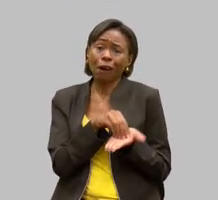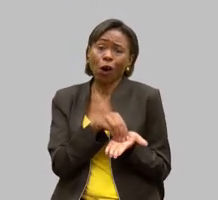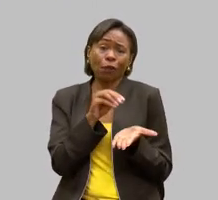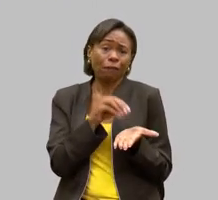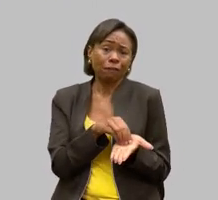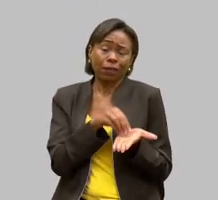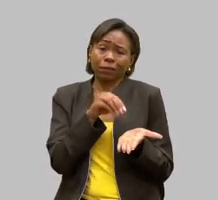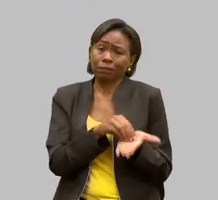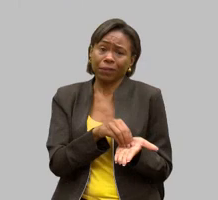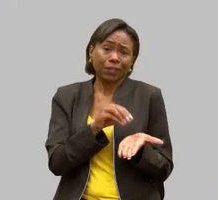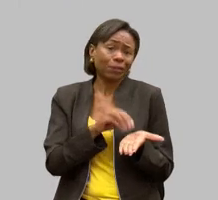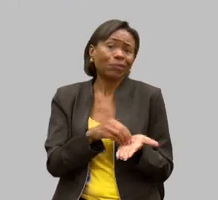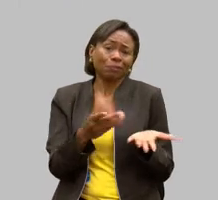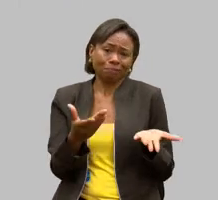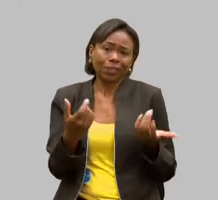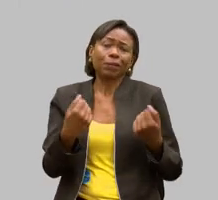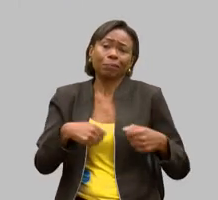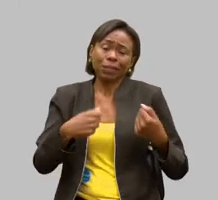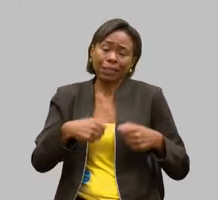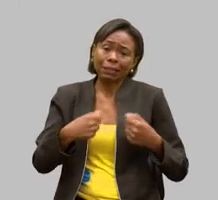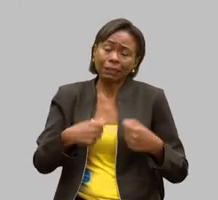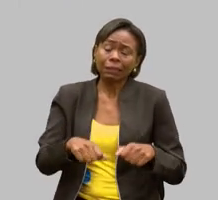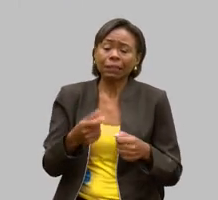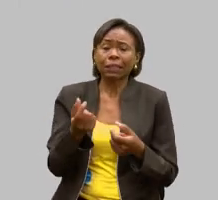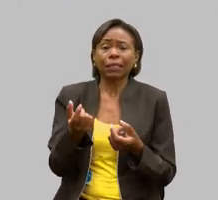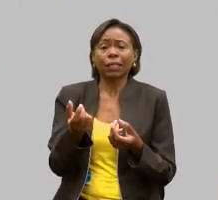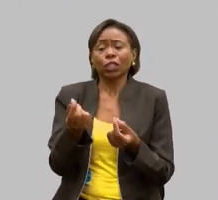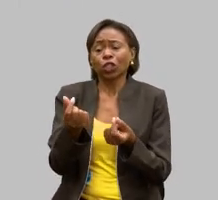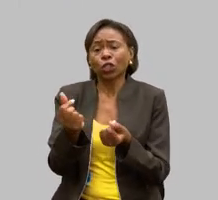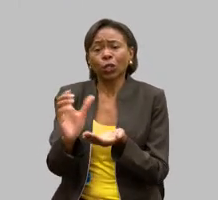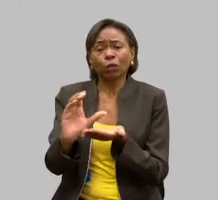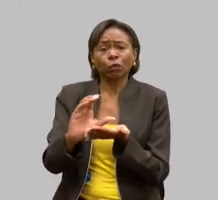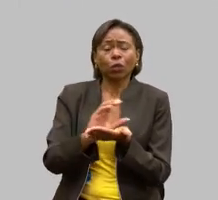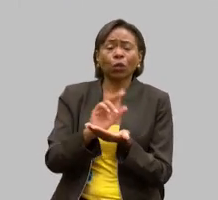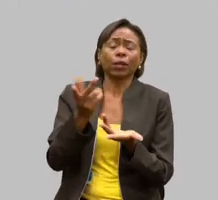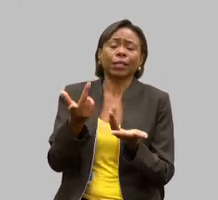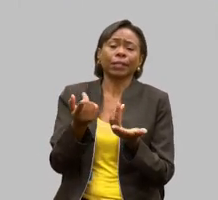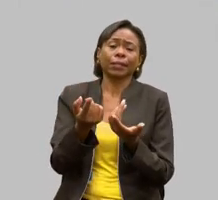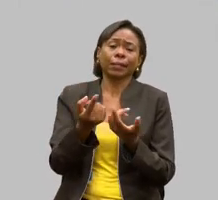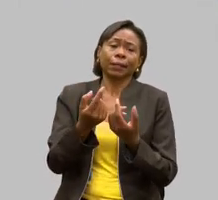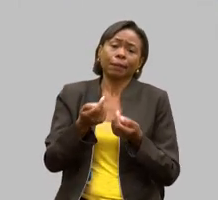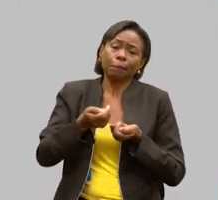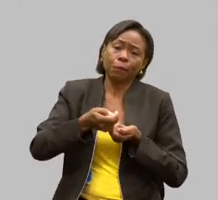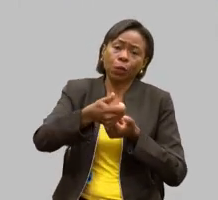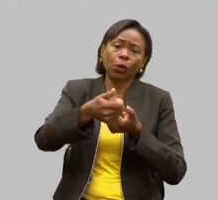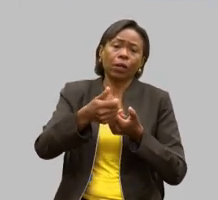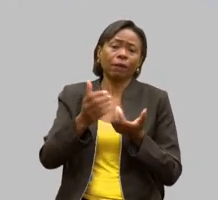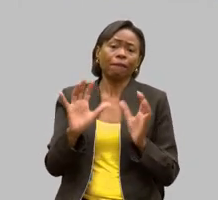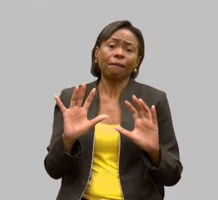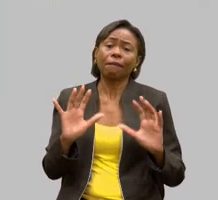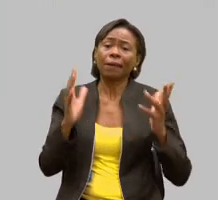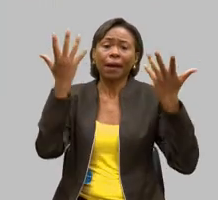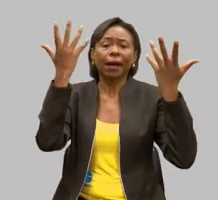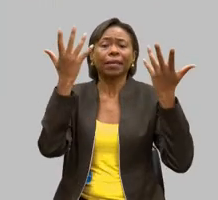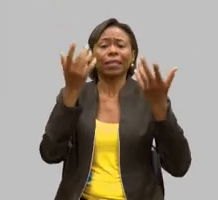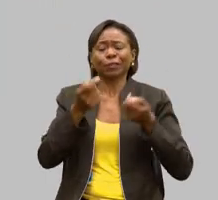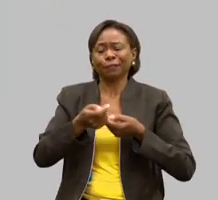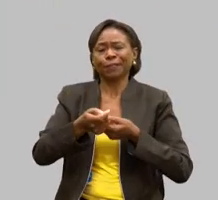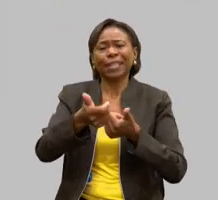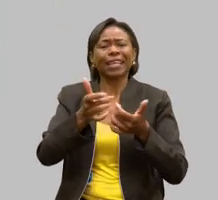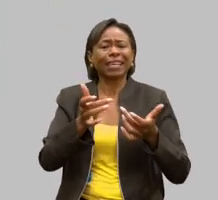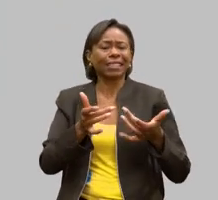Infelizmente, dependem de doações, de festas beneficentes, de almoços beneficentes, e sempre